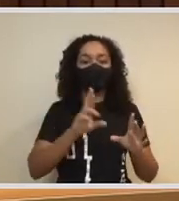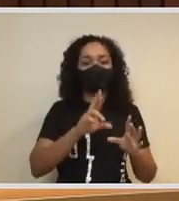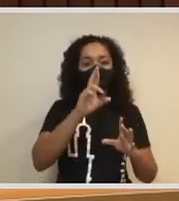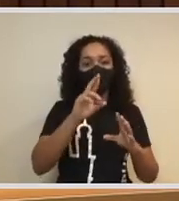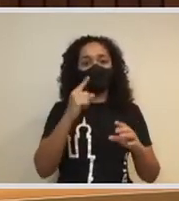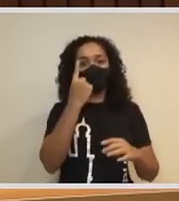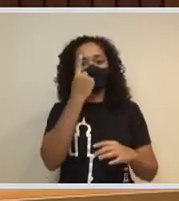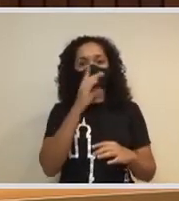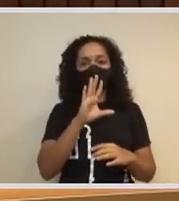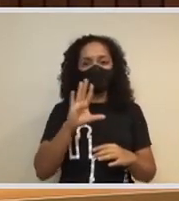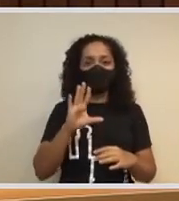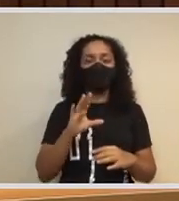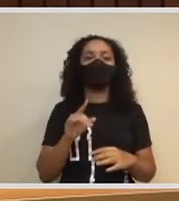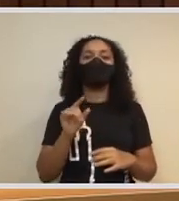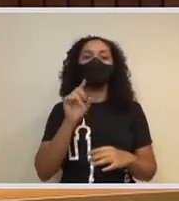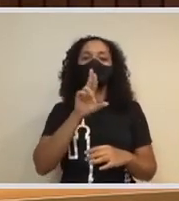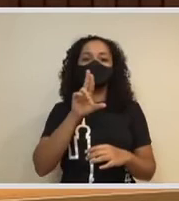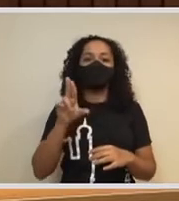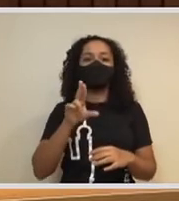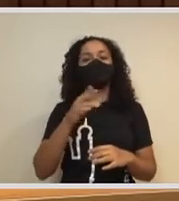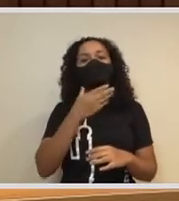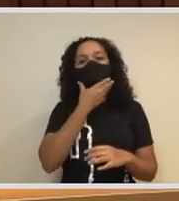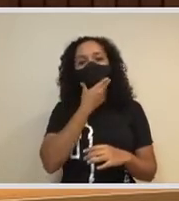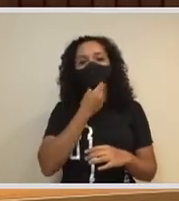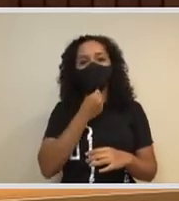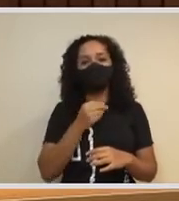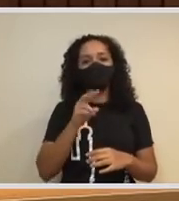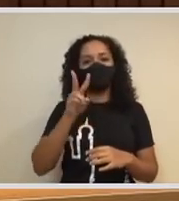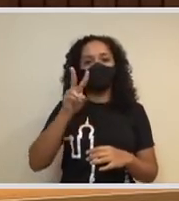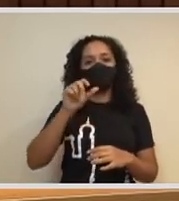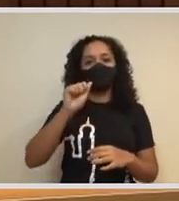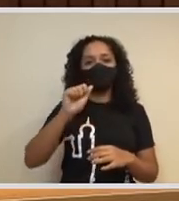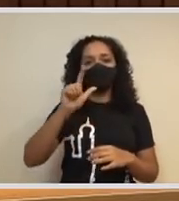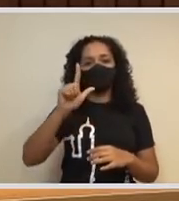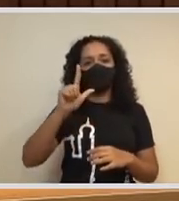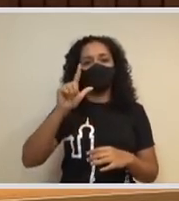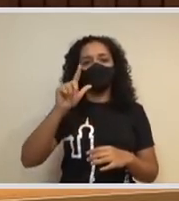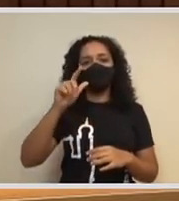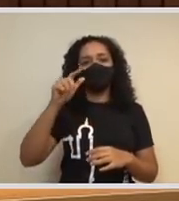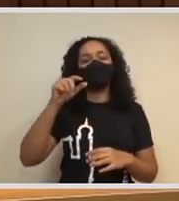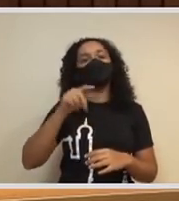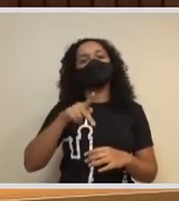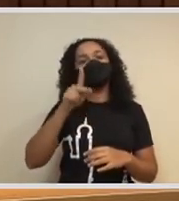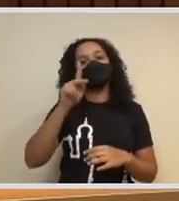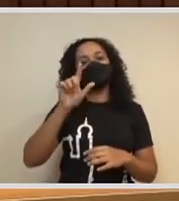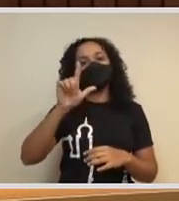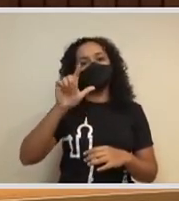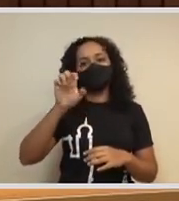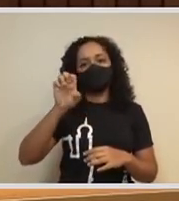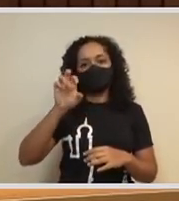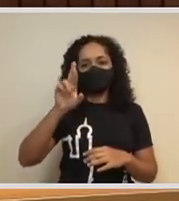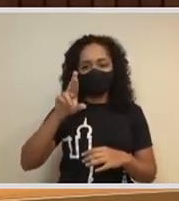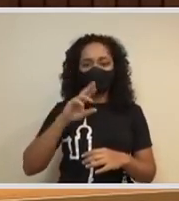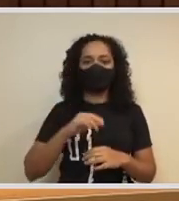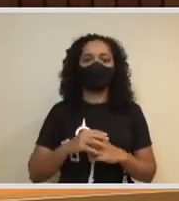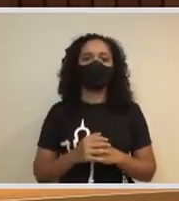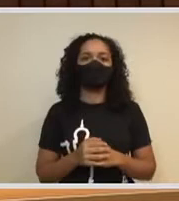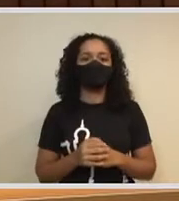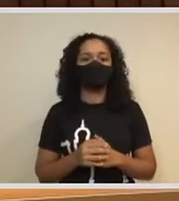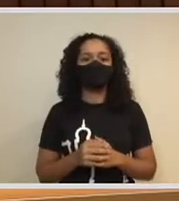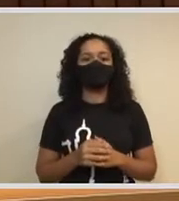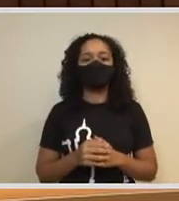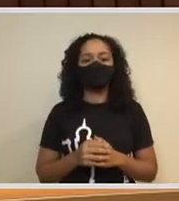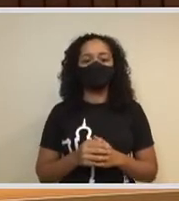querido Valcler Rangel. Cadê o Valcler? Vai aparecer ali na tela. É o Valcler?